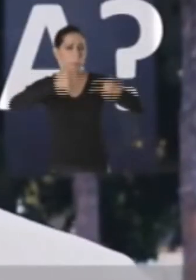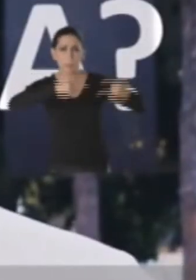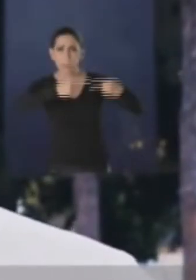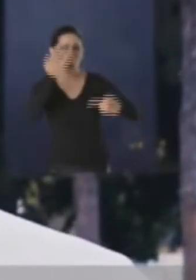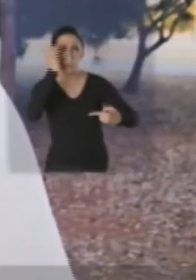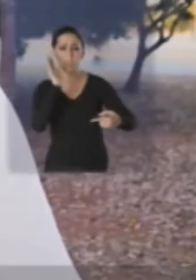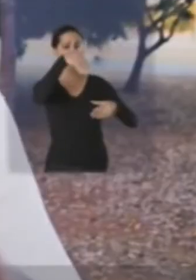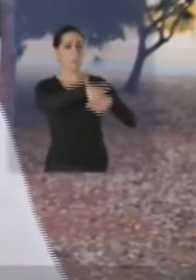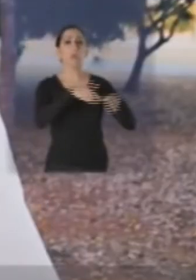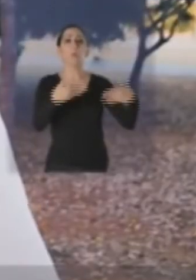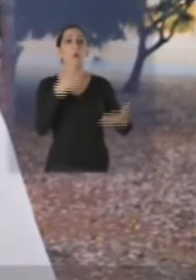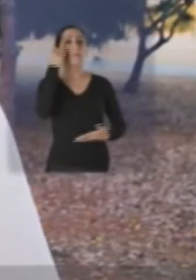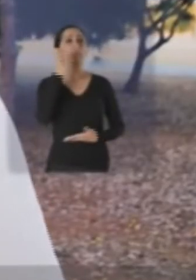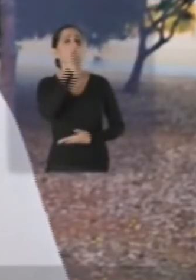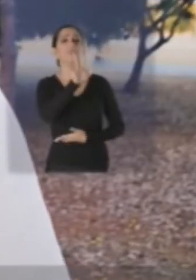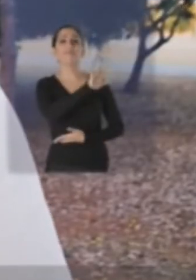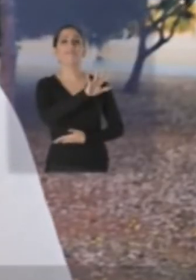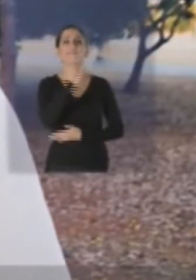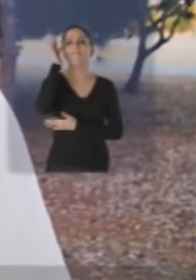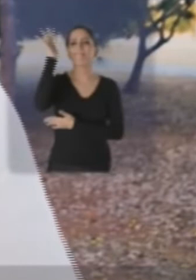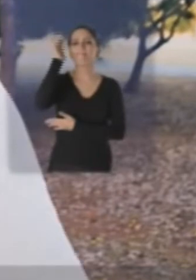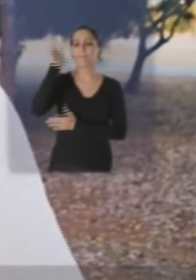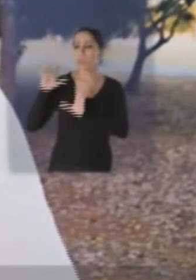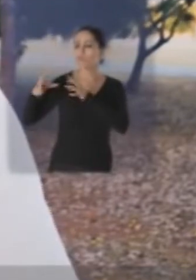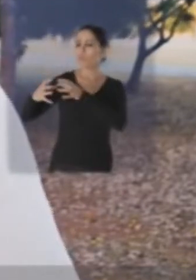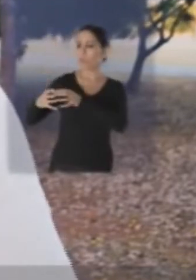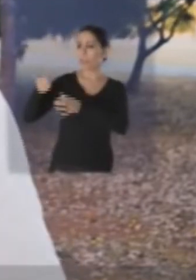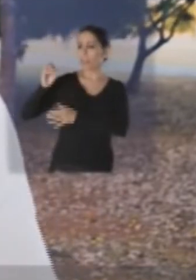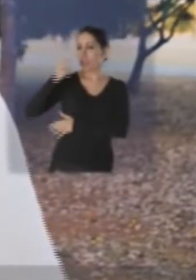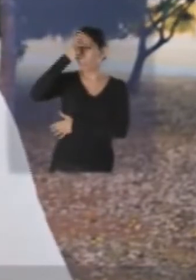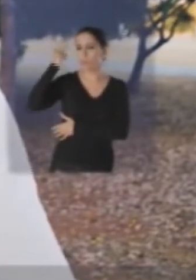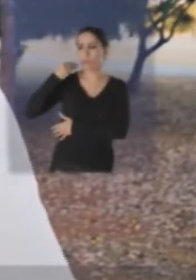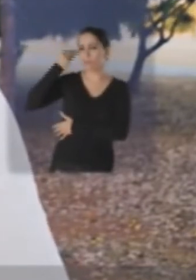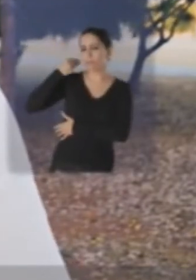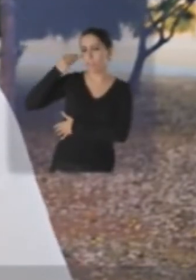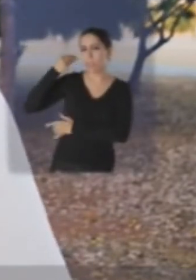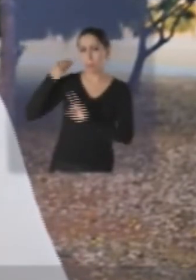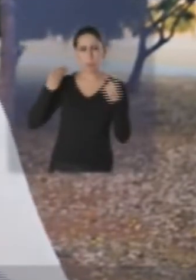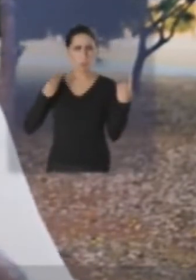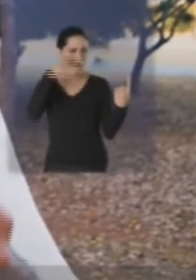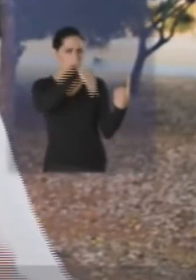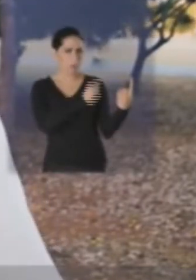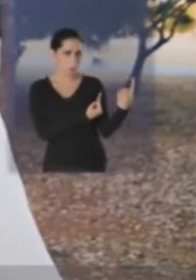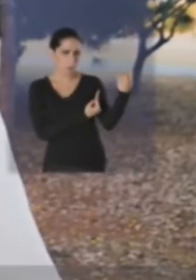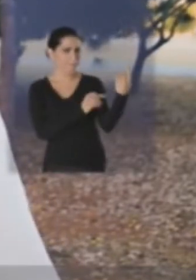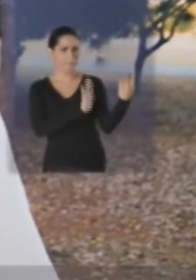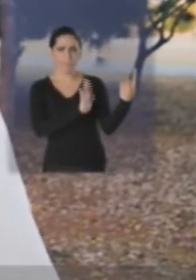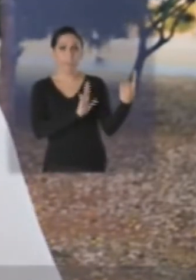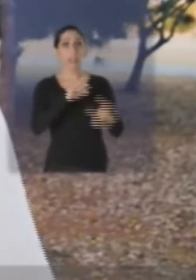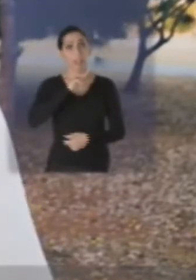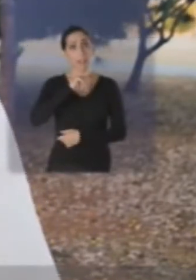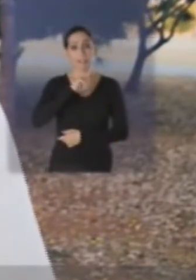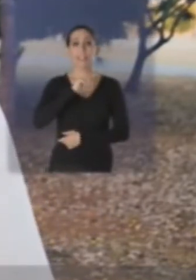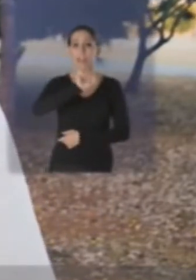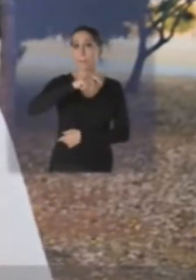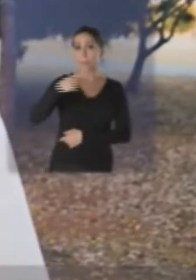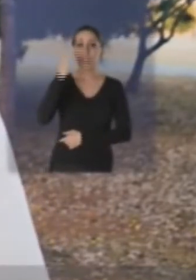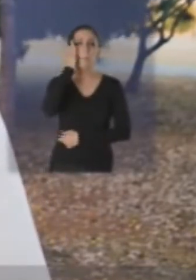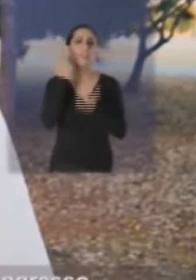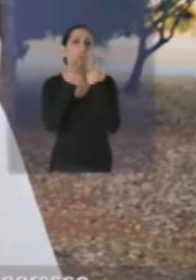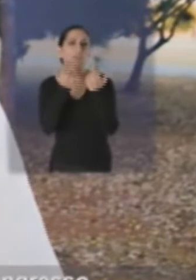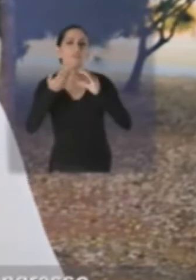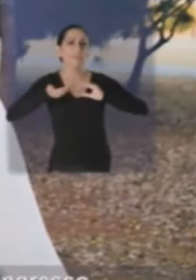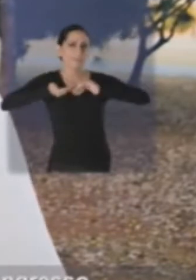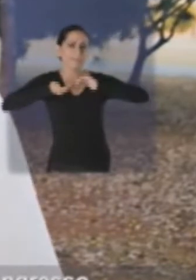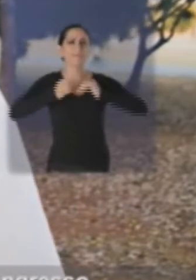Está cansado de política e não sabe em quem votar para deputado federal? Imagine poder votar em um gabinete inteiro, composto por 10 especialistas, ao invés de votar num